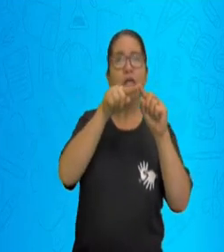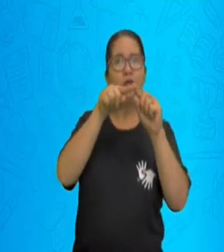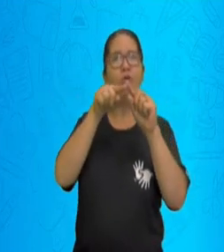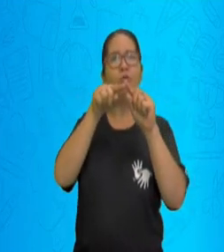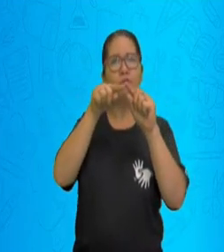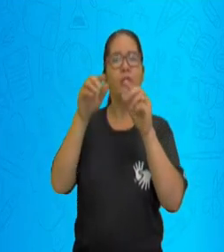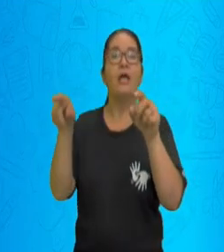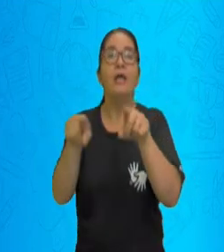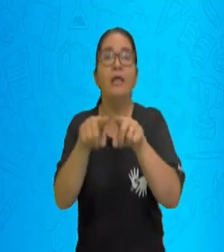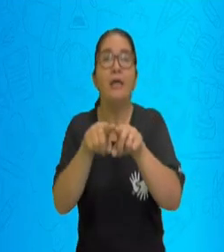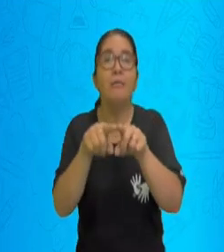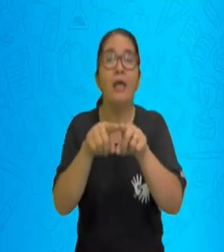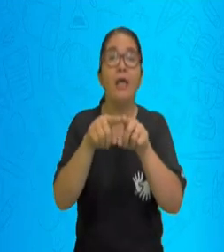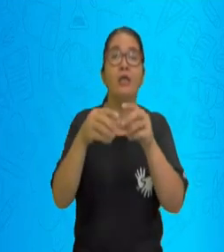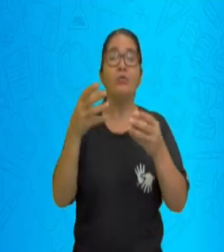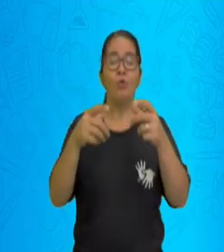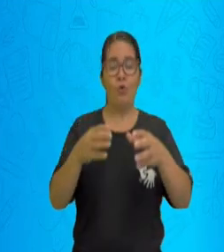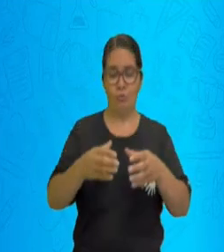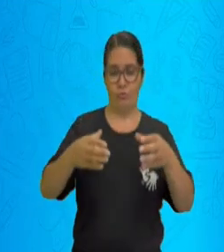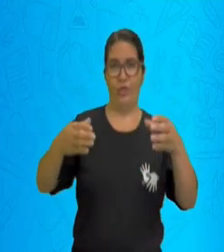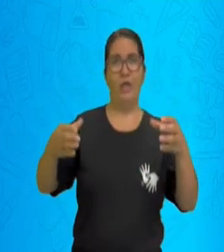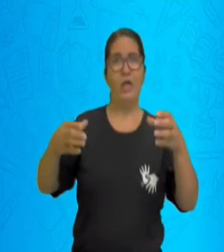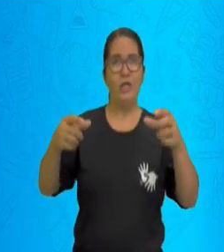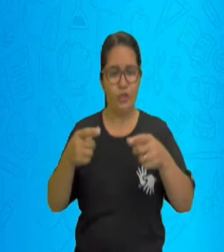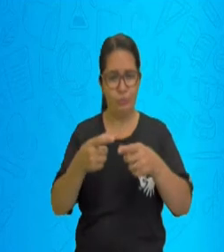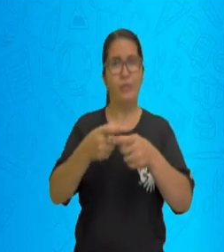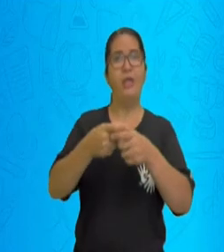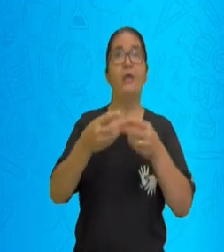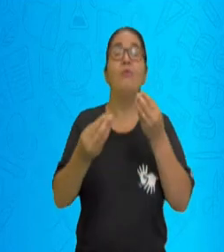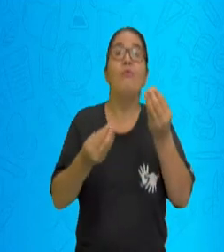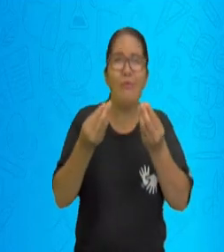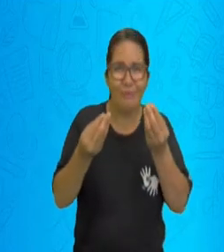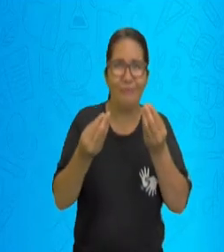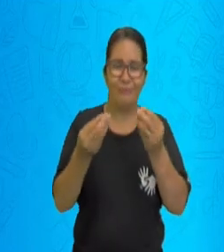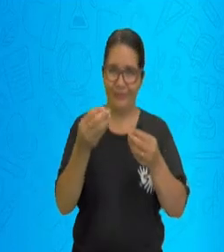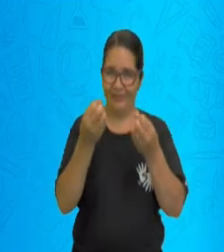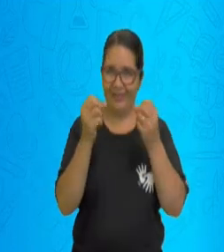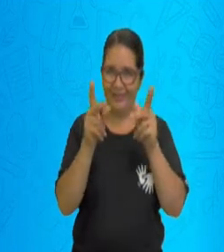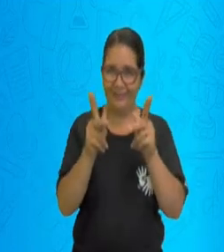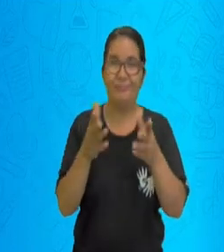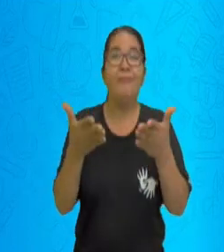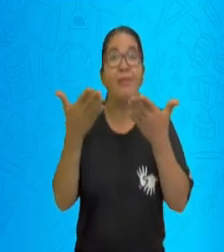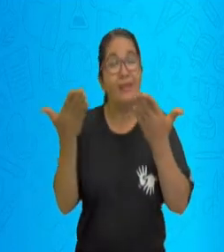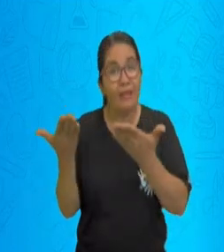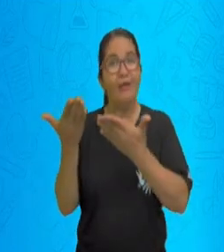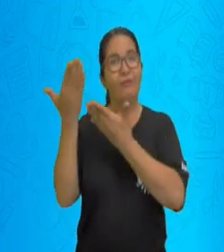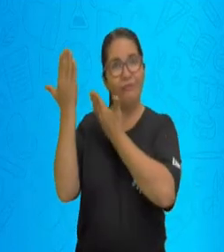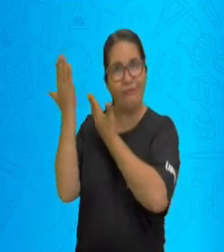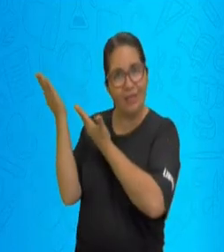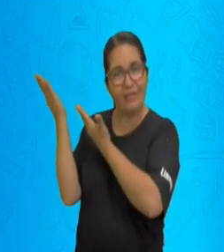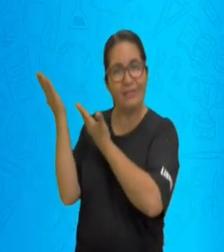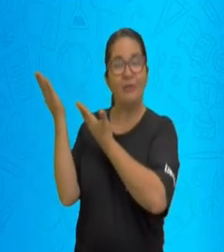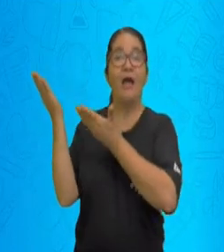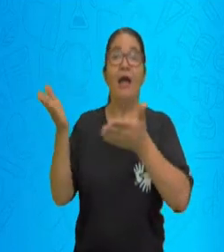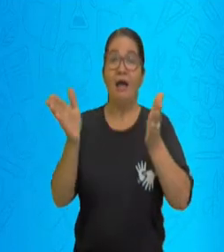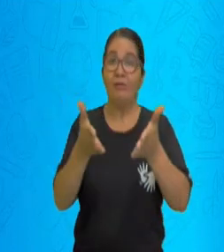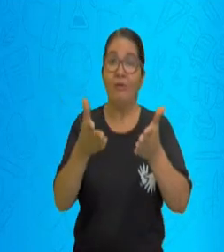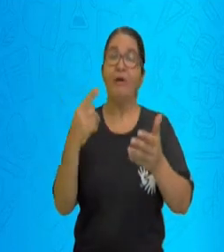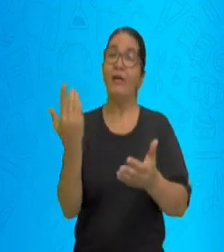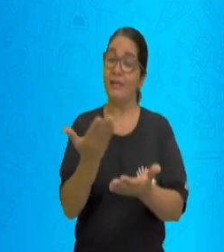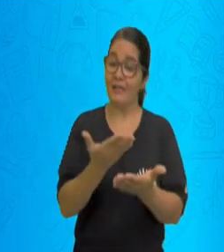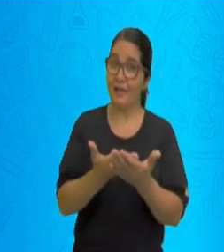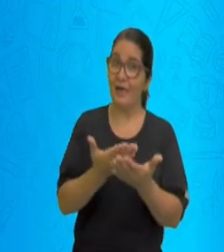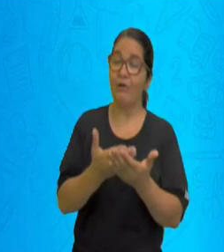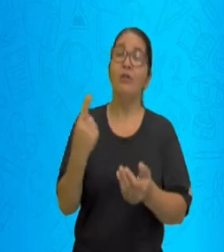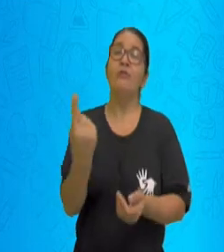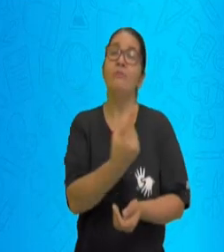aplicar esse conteúdo no dia a dia da matemática. Nesta aula vamos aprender a compreender